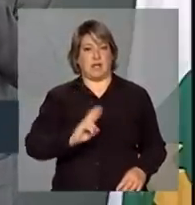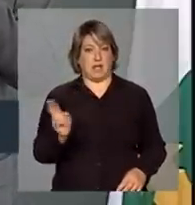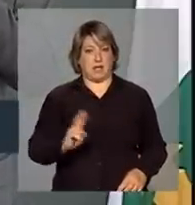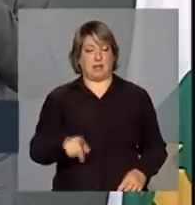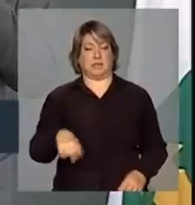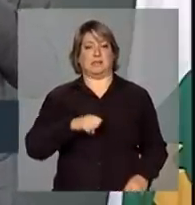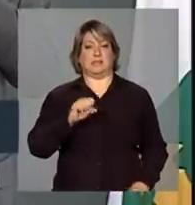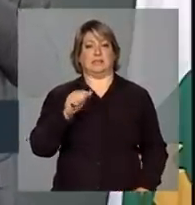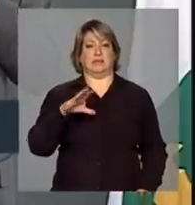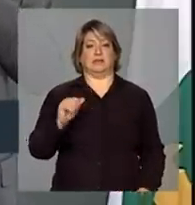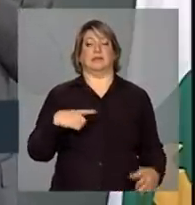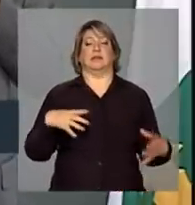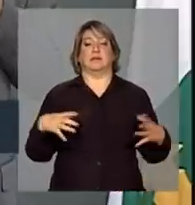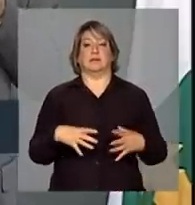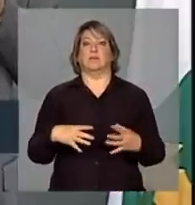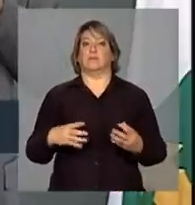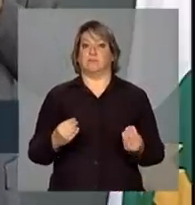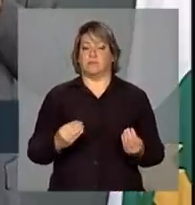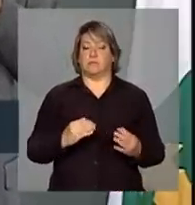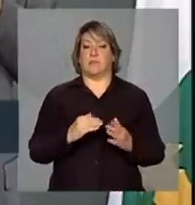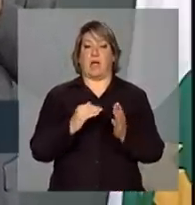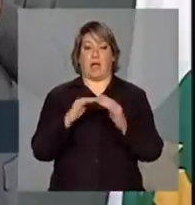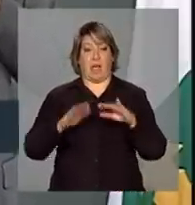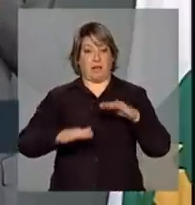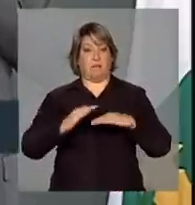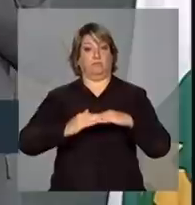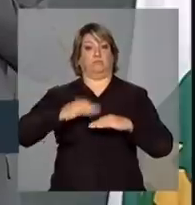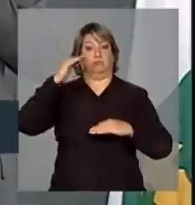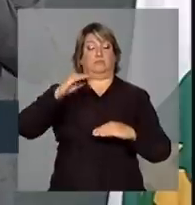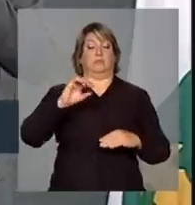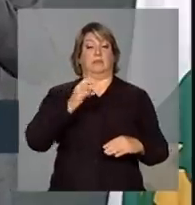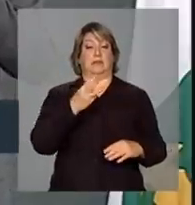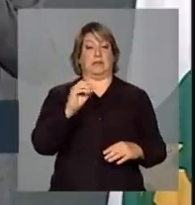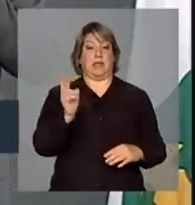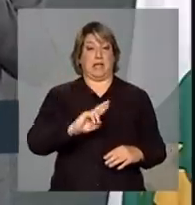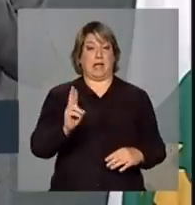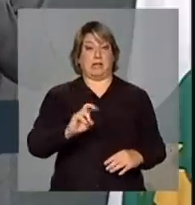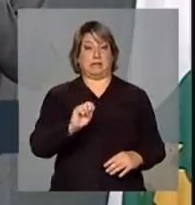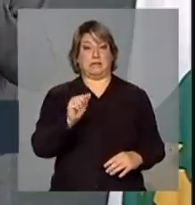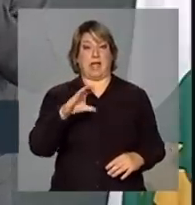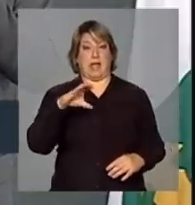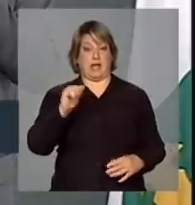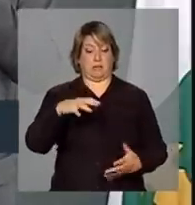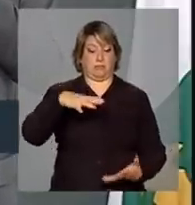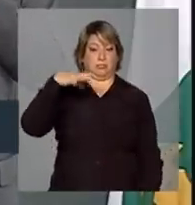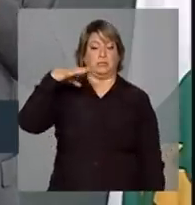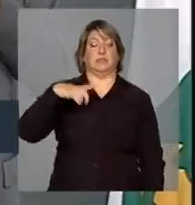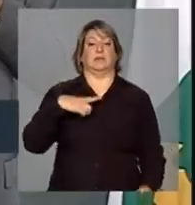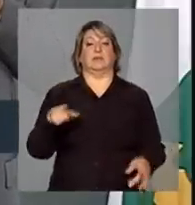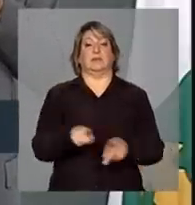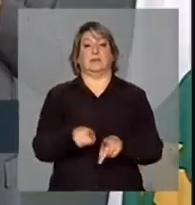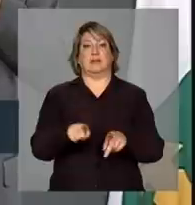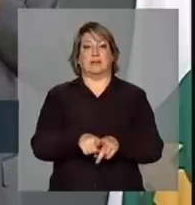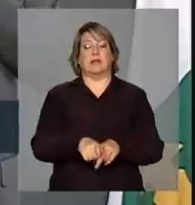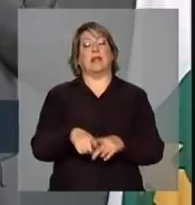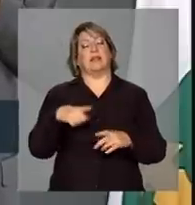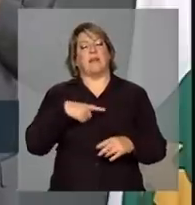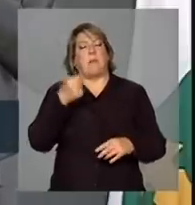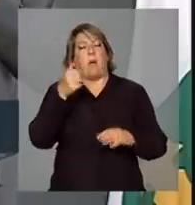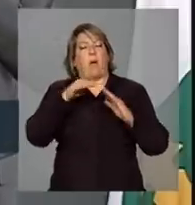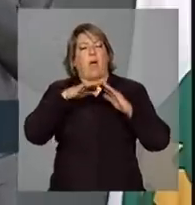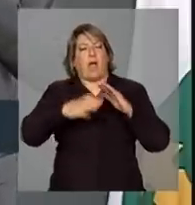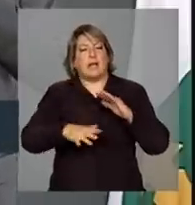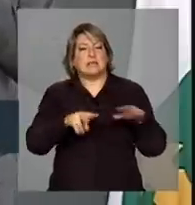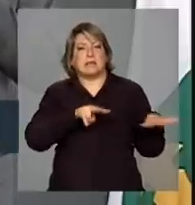tem se mantido acima de R$ 30 a saca, embora com uma pequena queda da semana passada para cá, mas